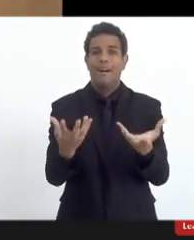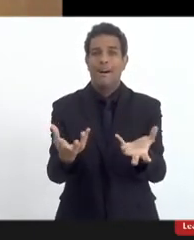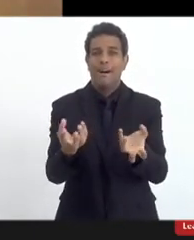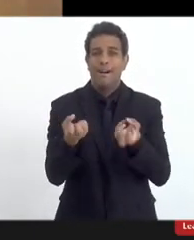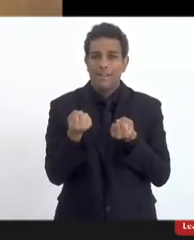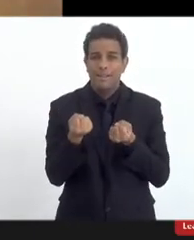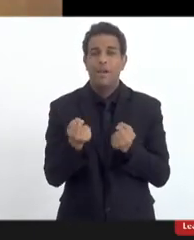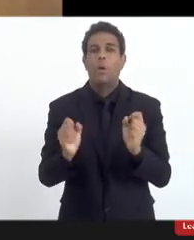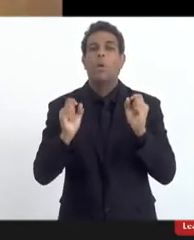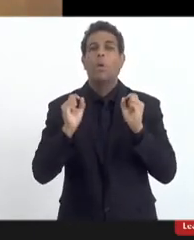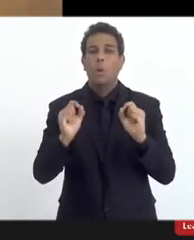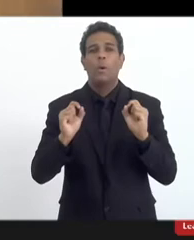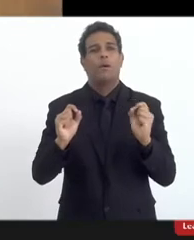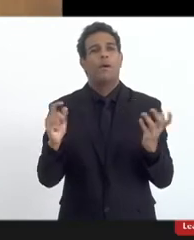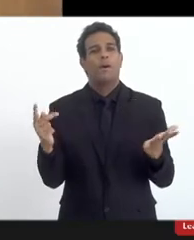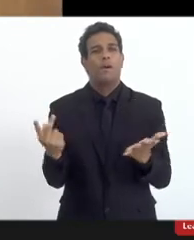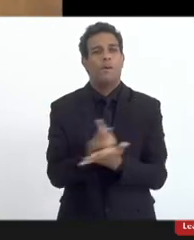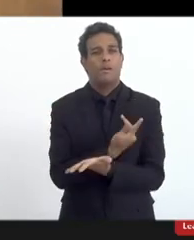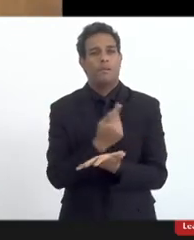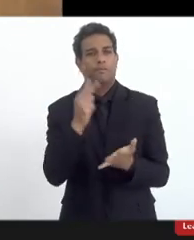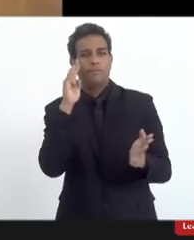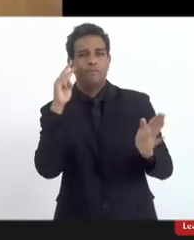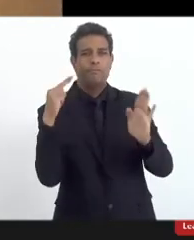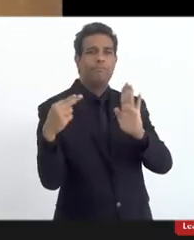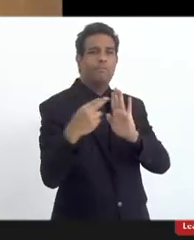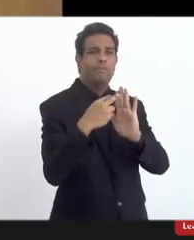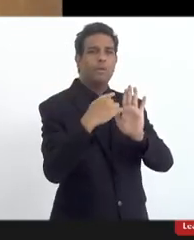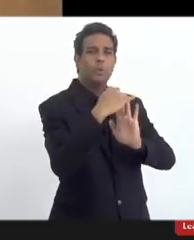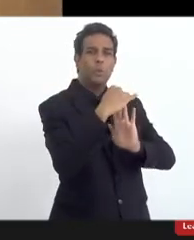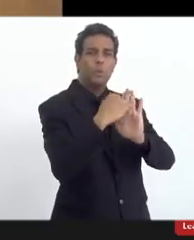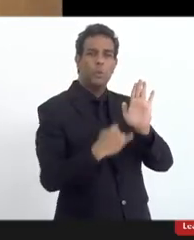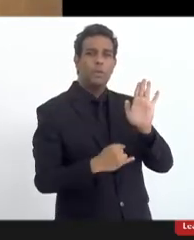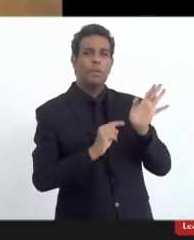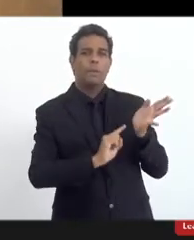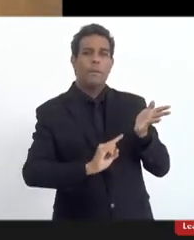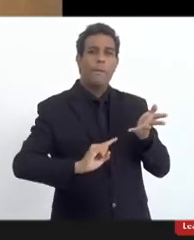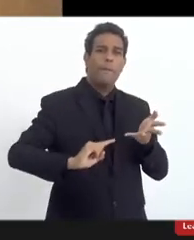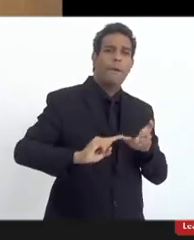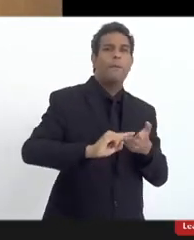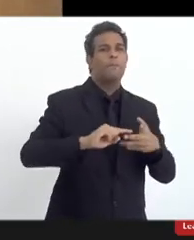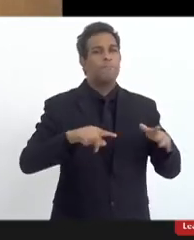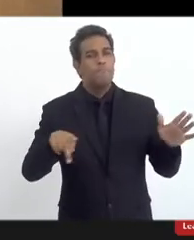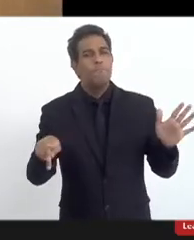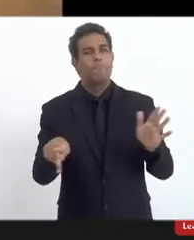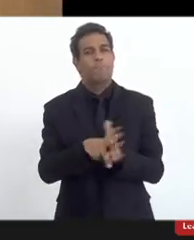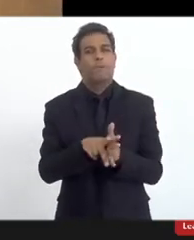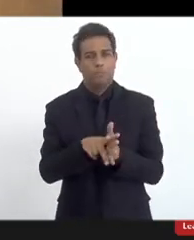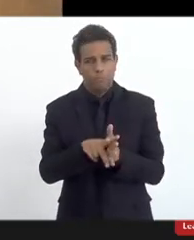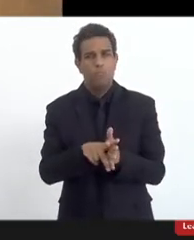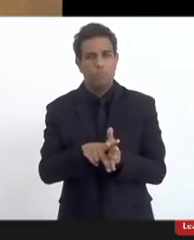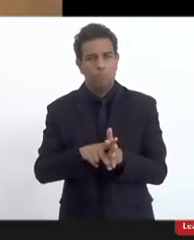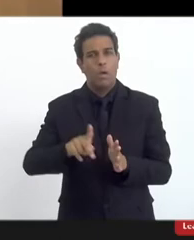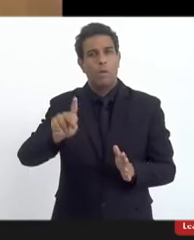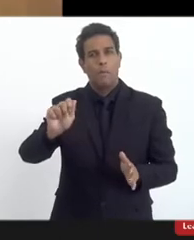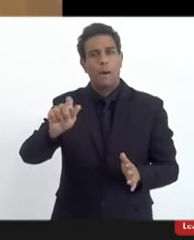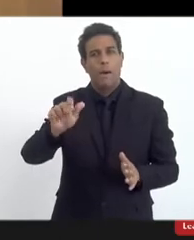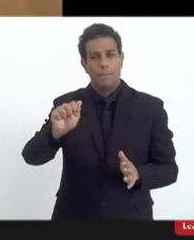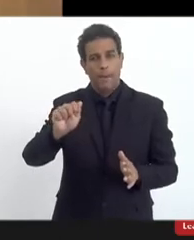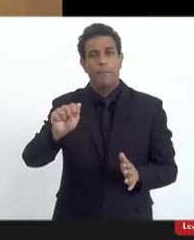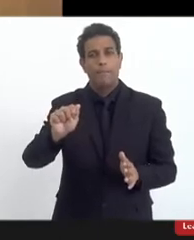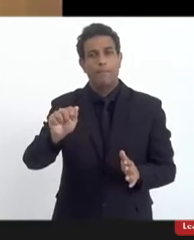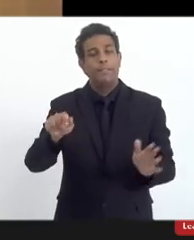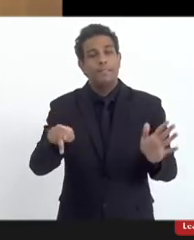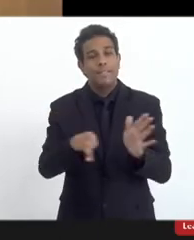recepcionou este documento que foi feito pelo Papa Francisco e pelo imã